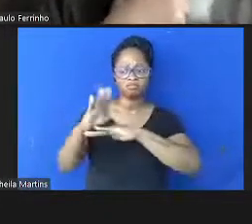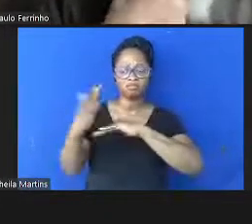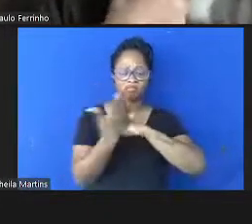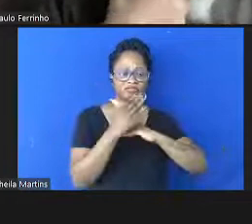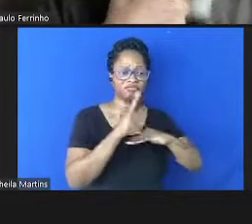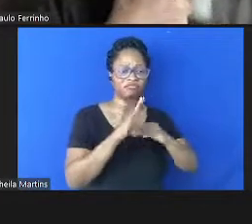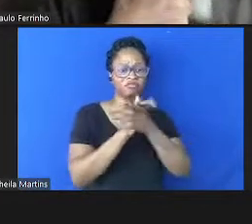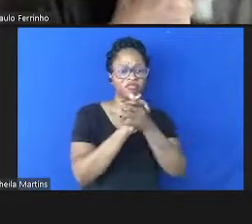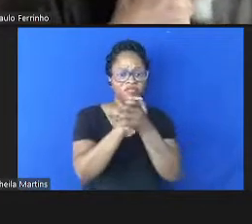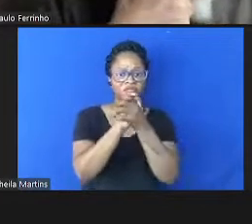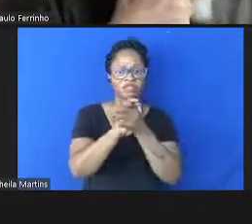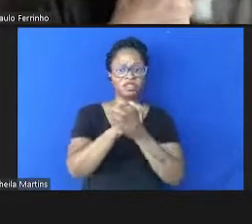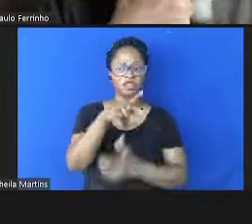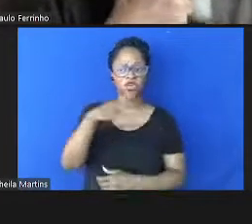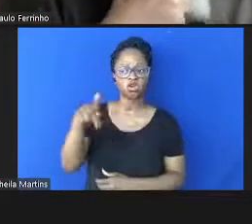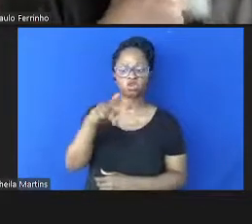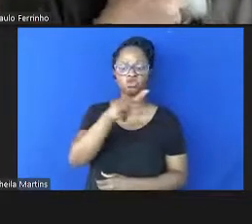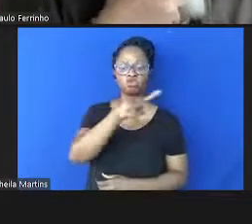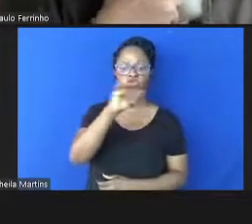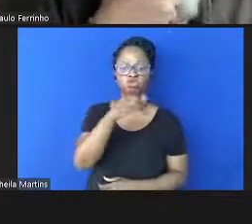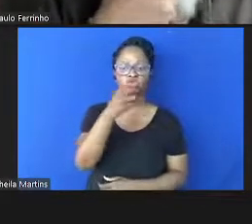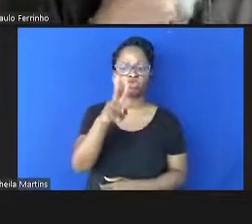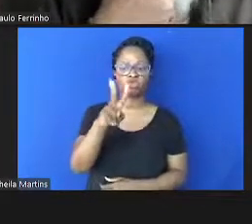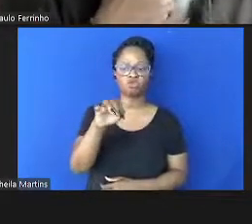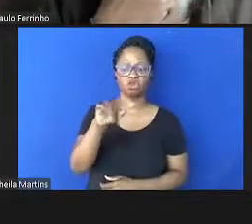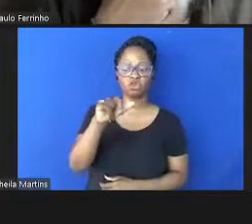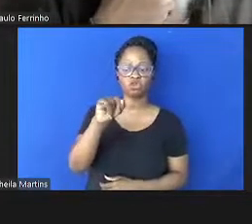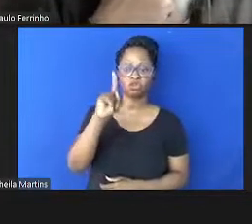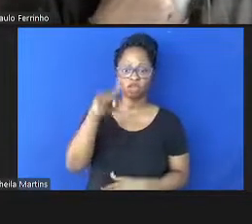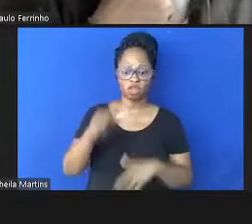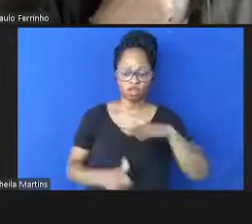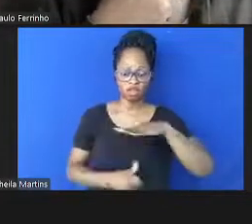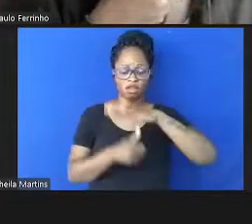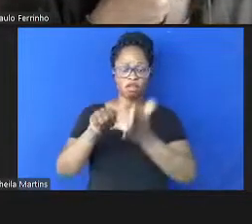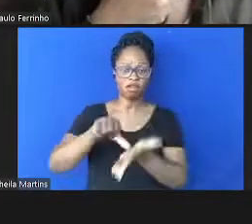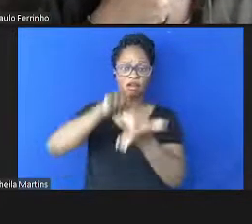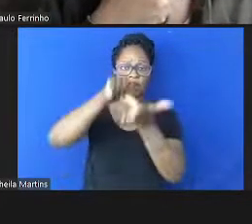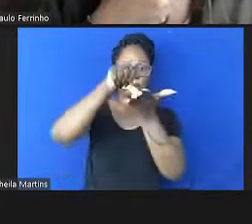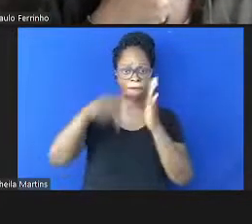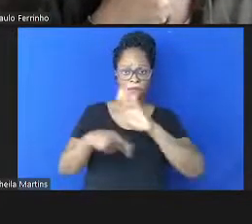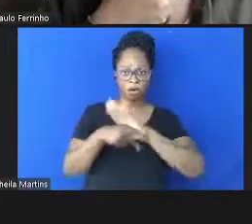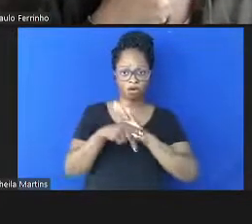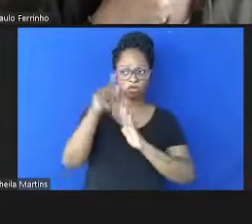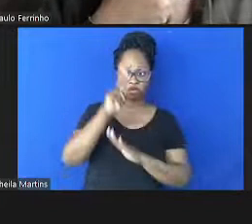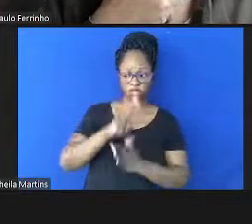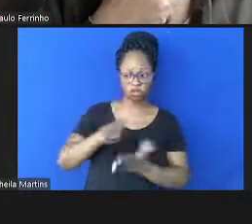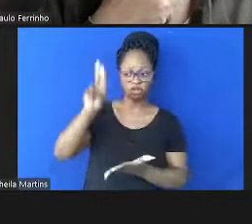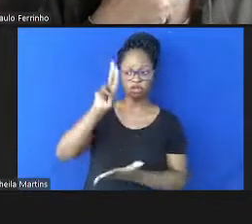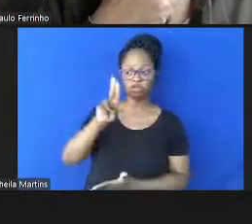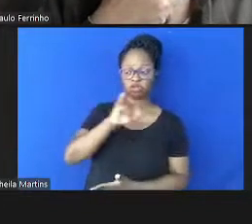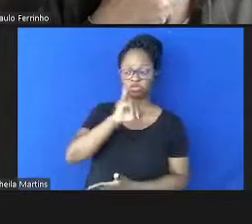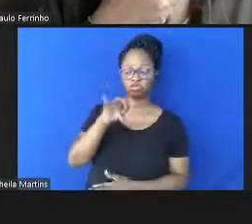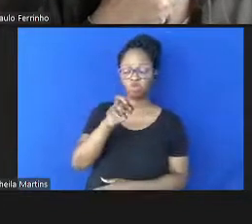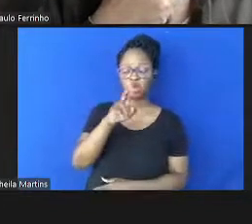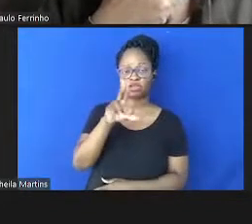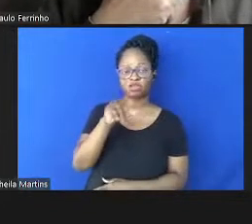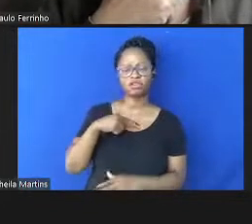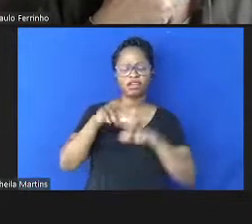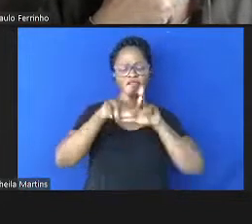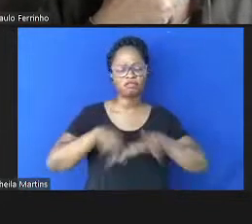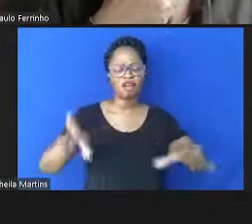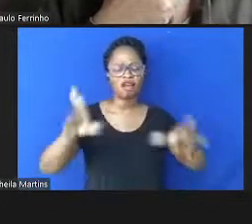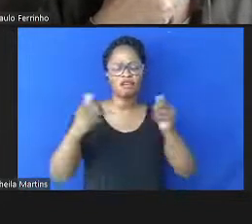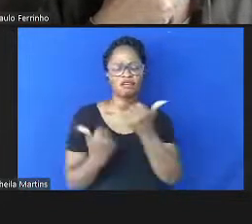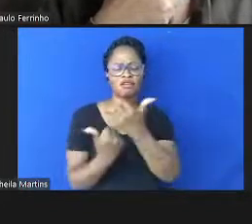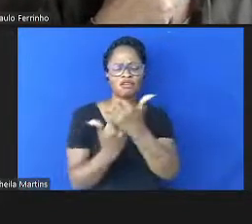Cumprimentar o professor João Veloso, vice-reitor da Universidade de Javero, com quem também nós já temos vários grupos cooperando, várias